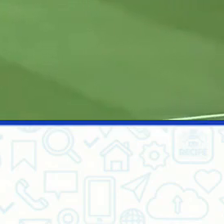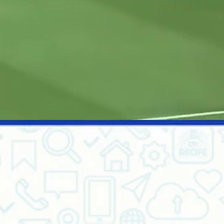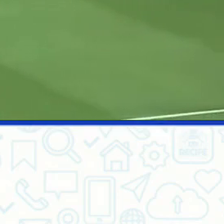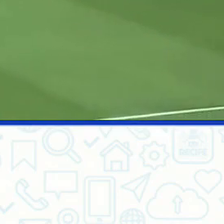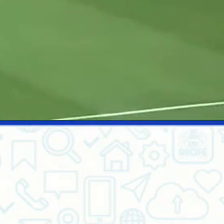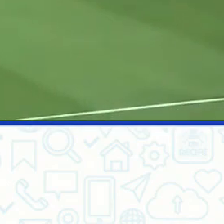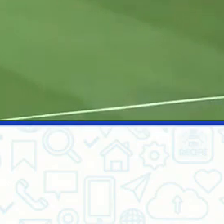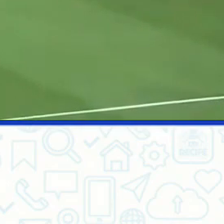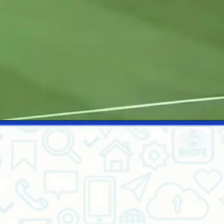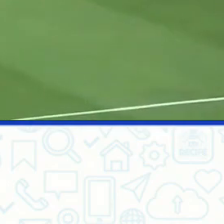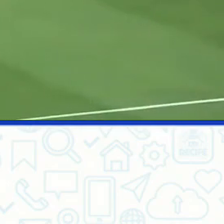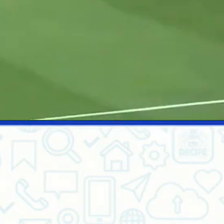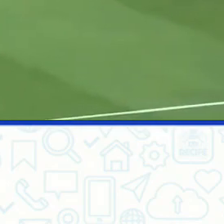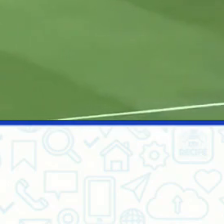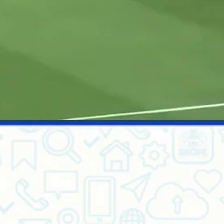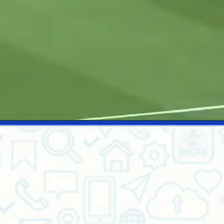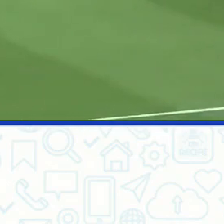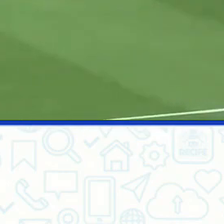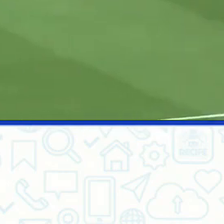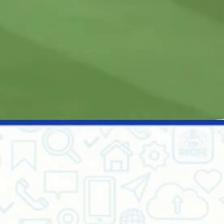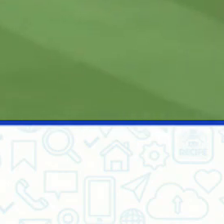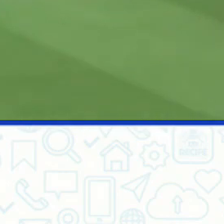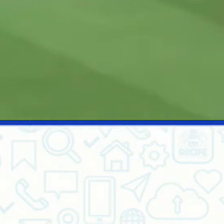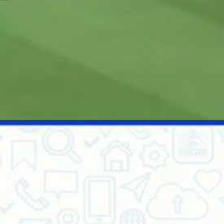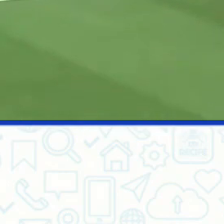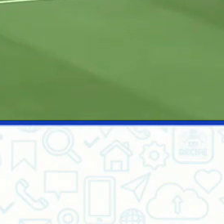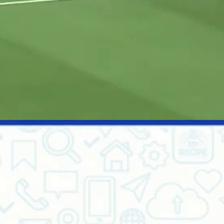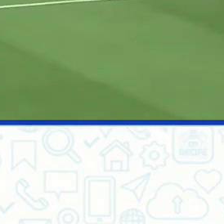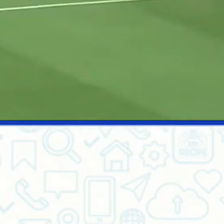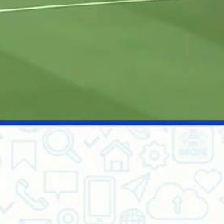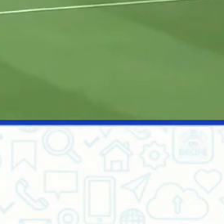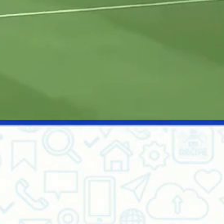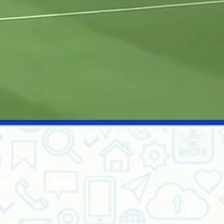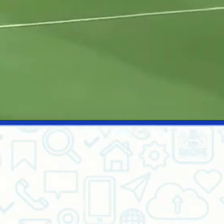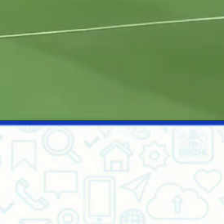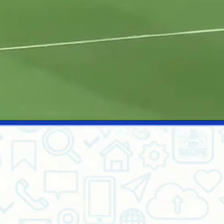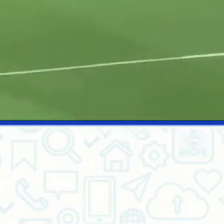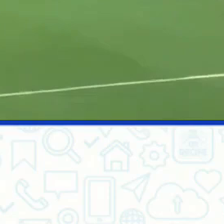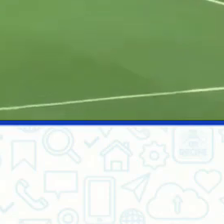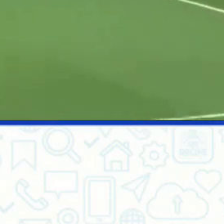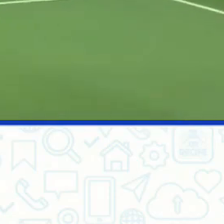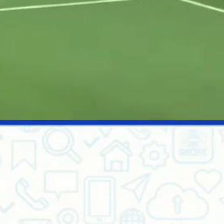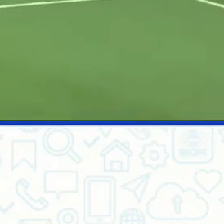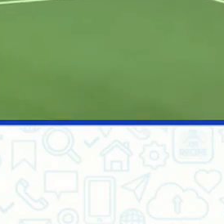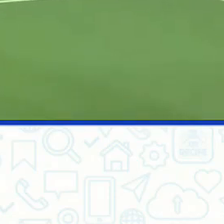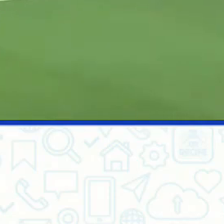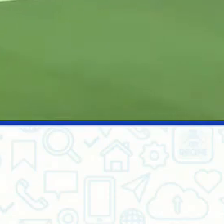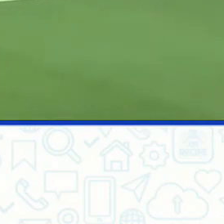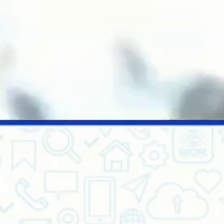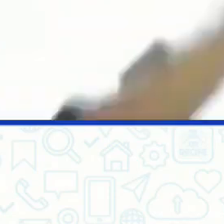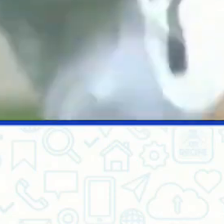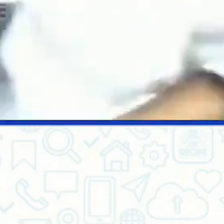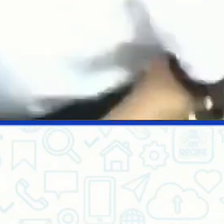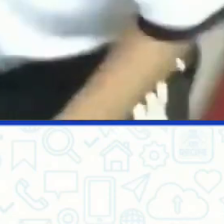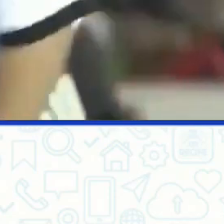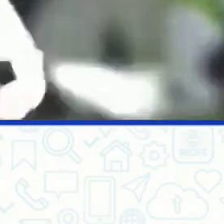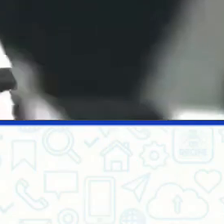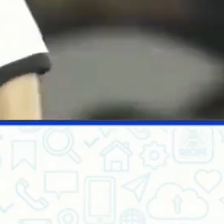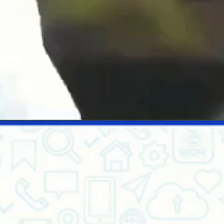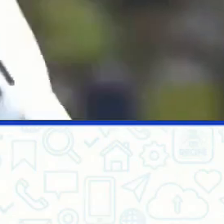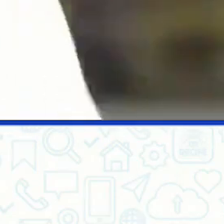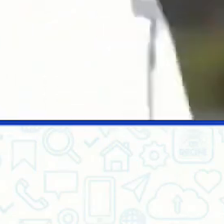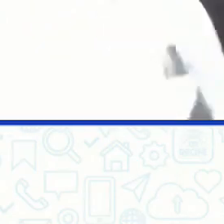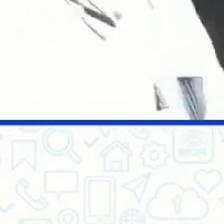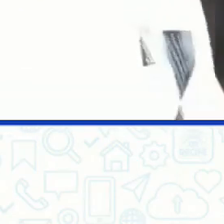Aperta na marcação em cima dele, Gilberto Silva. Gira o Schneider, já tem espaço pro cruzamento, jogou pra área, perigoso. Marcos caiu pra fazer a